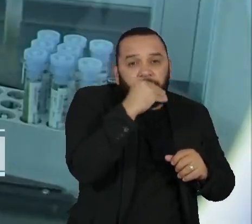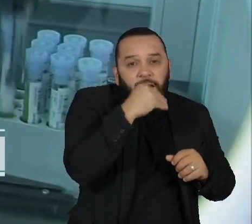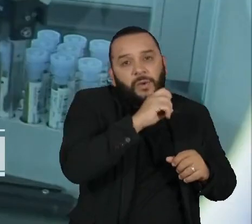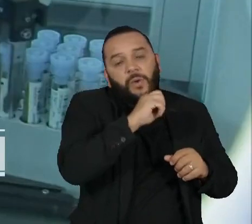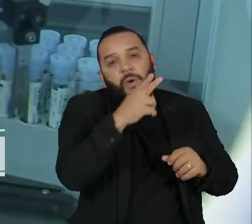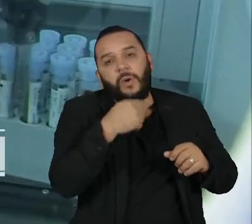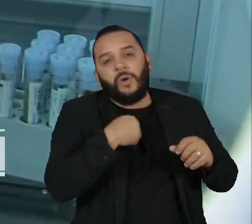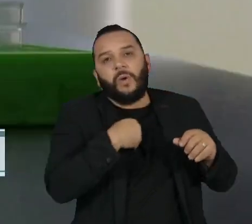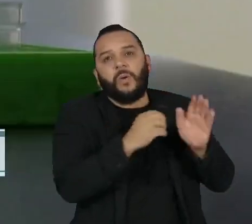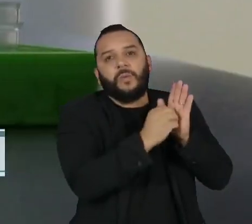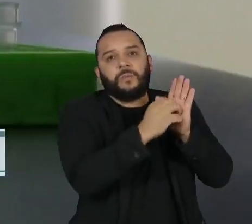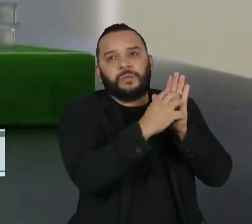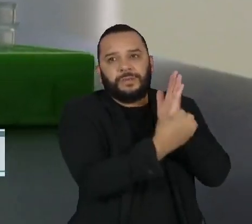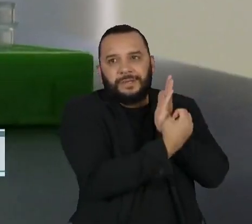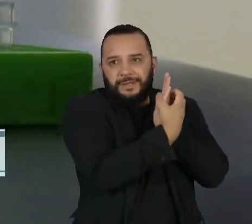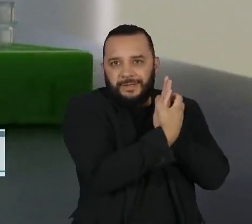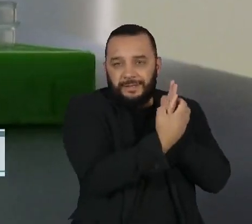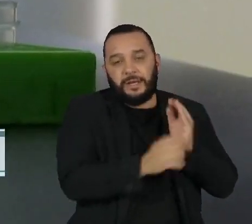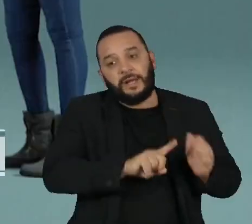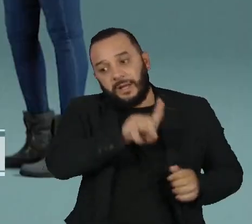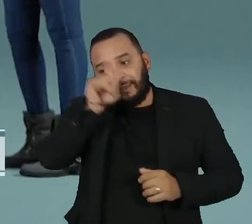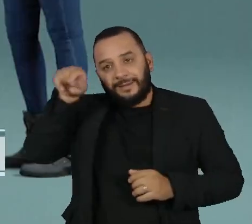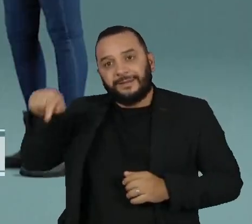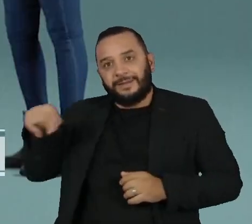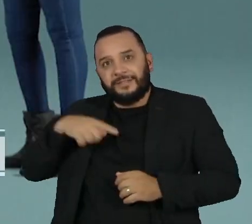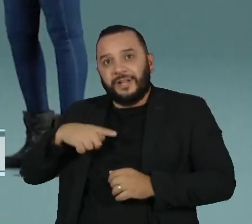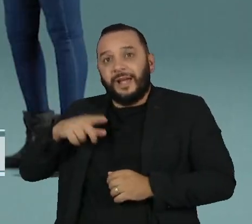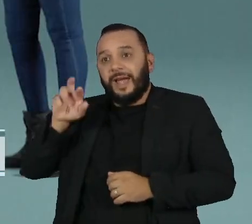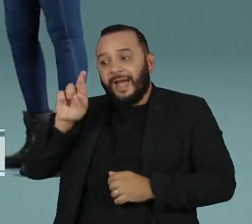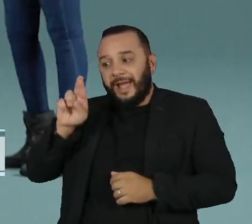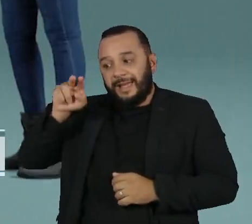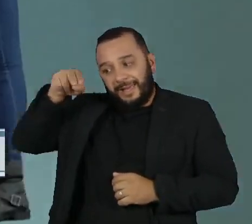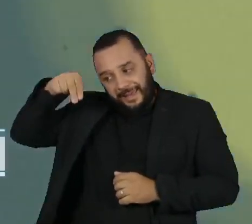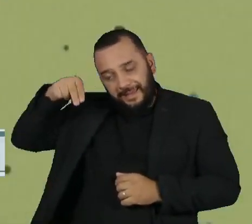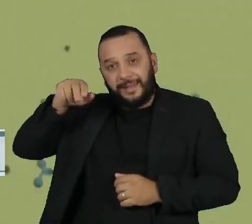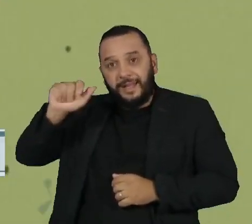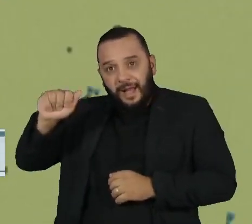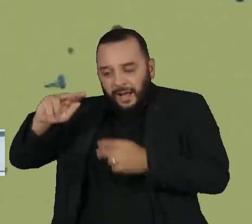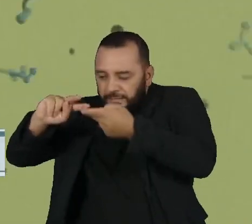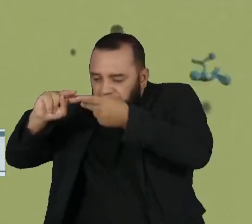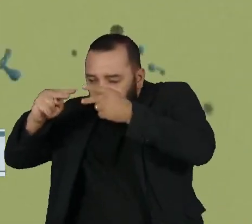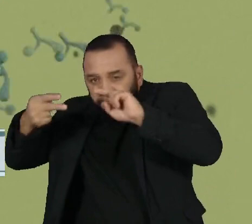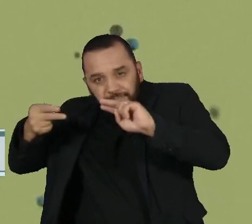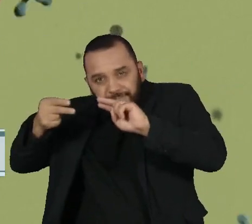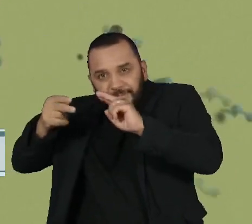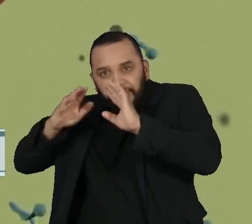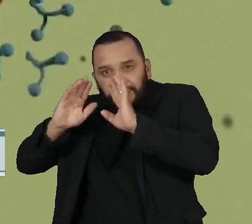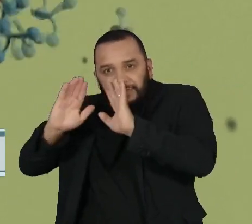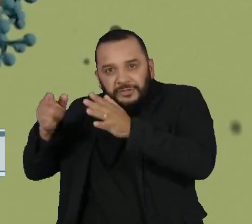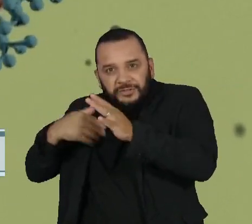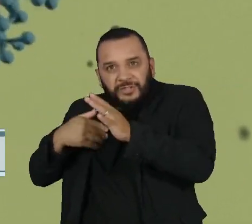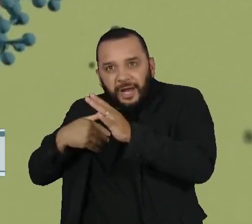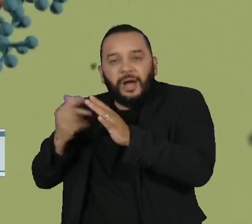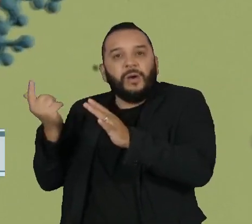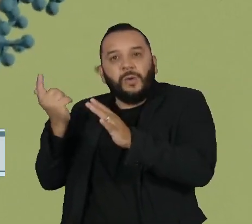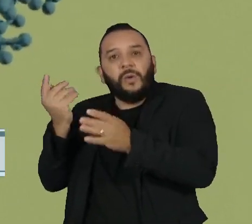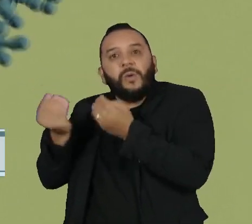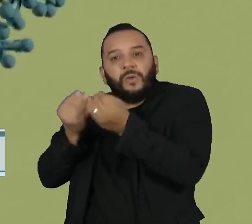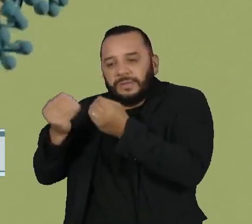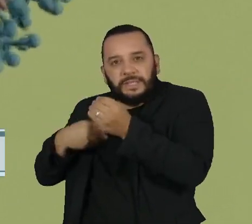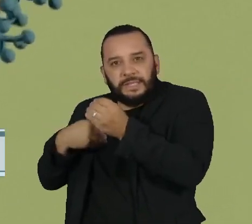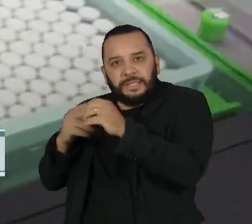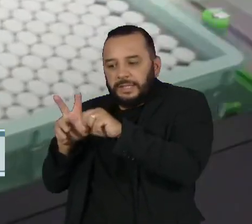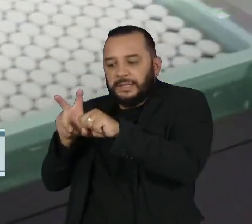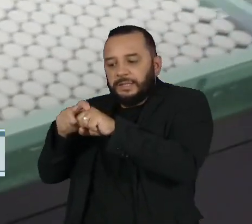criado um RNA mensageiro sintetizado em laboratório e ele leva instruções para as células agirem e produzirem